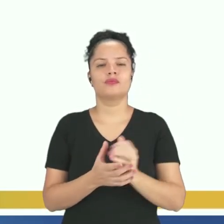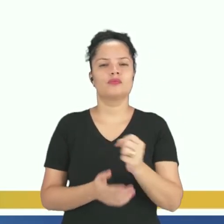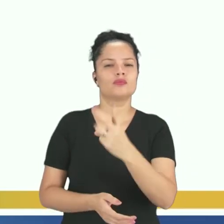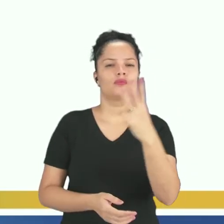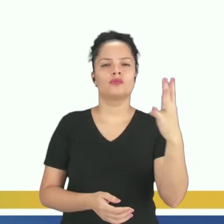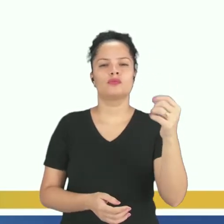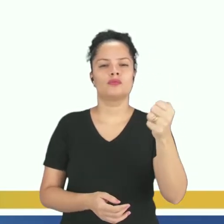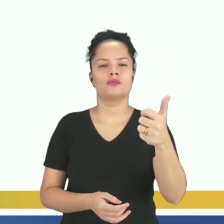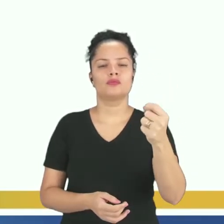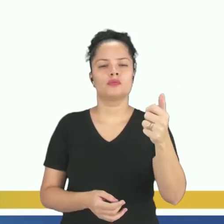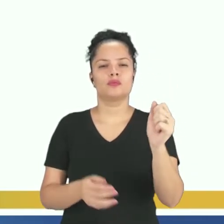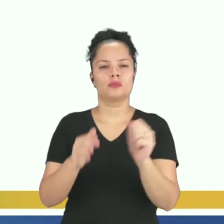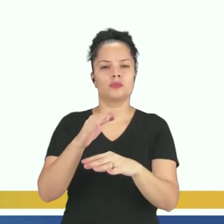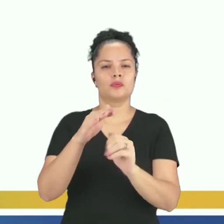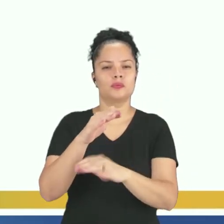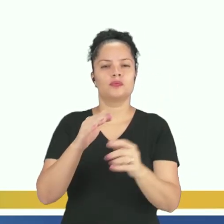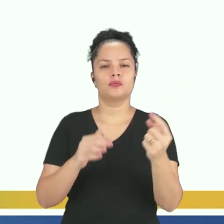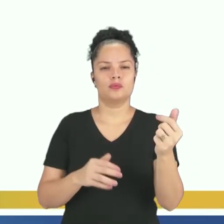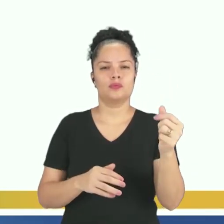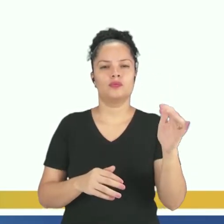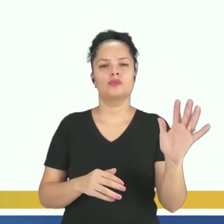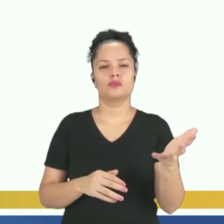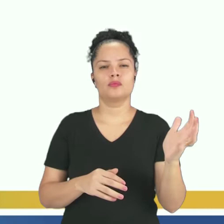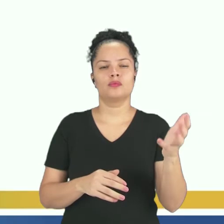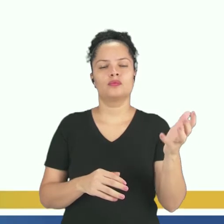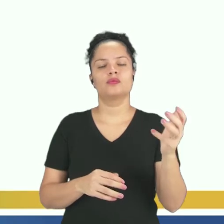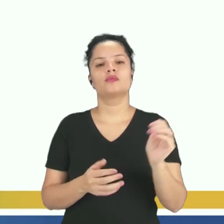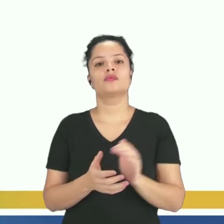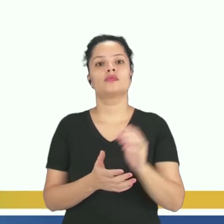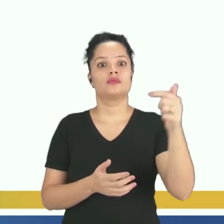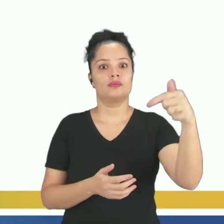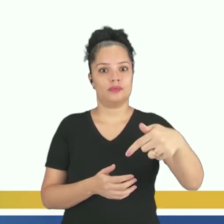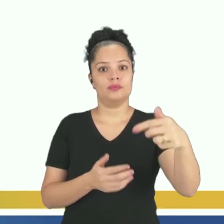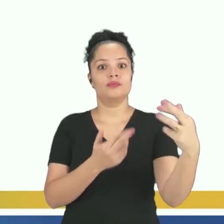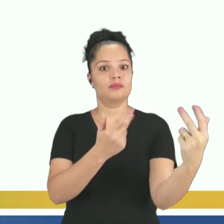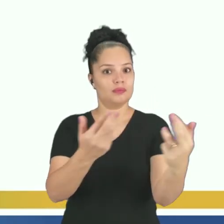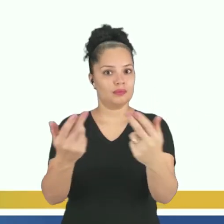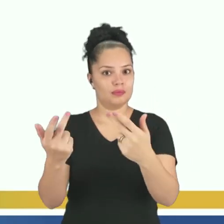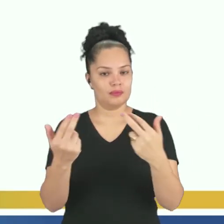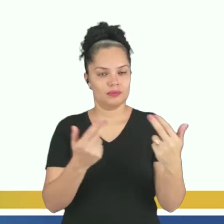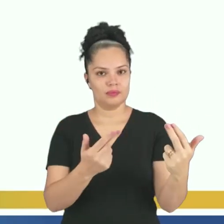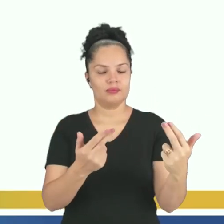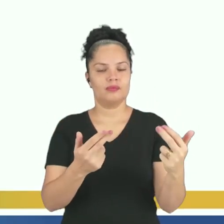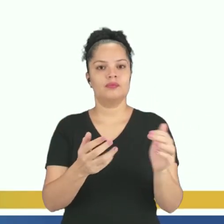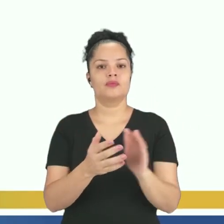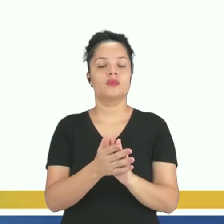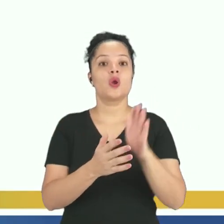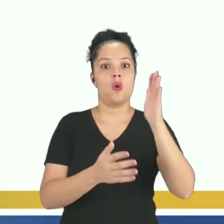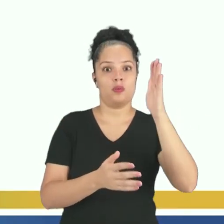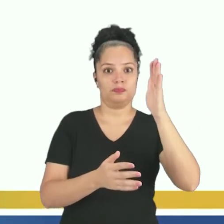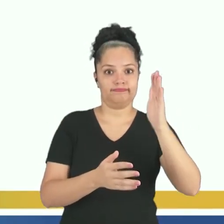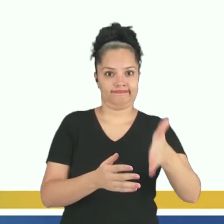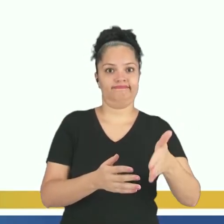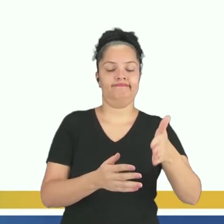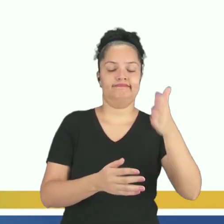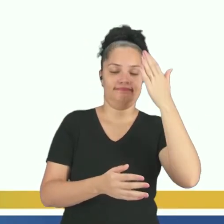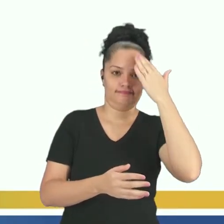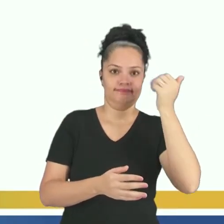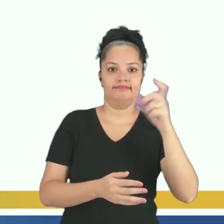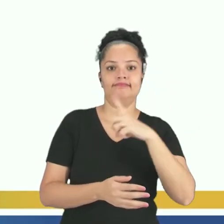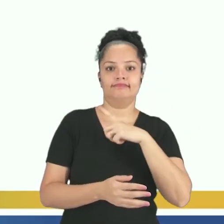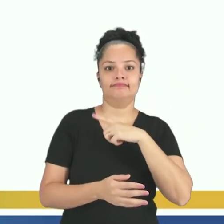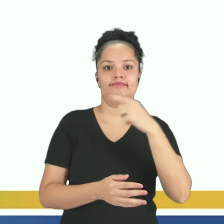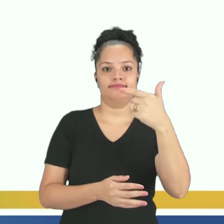de moedas do cofre ficou dividida em sete partes iguais, certo? E cada uma dessas partes eu já descobri que eu tenho 24 moedinhas.